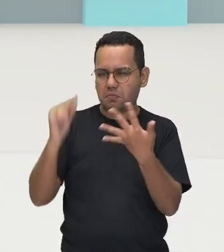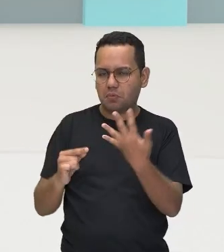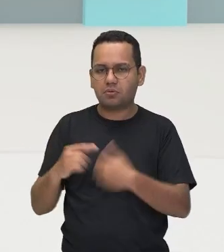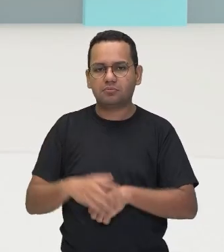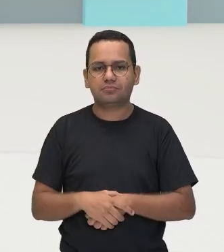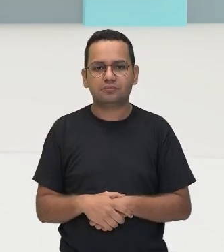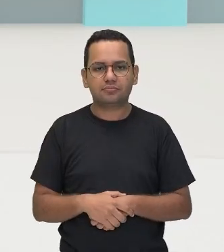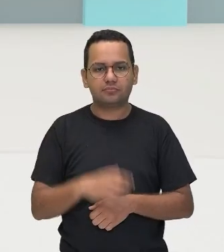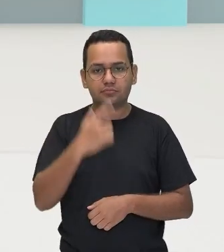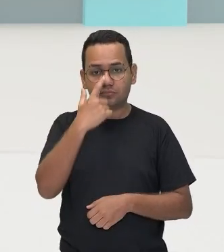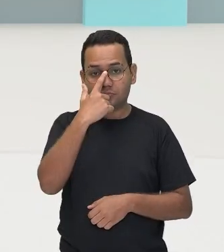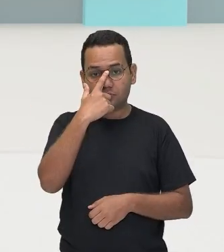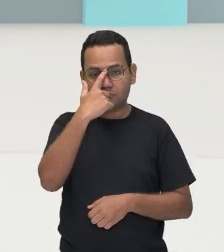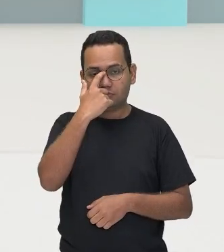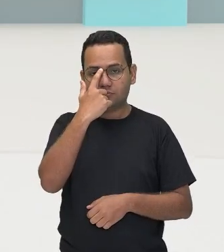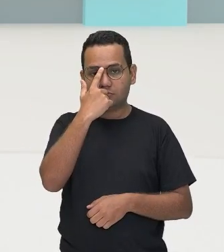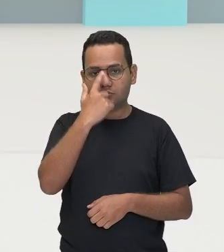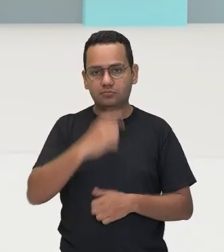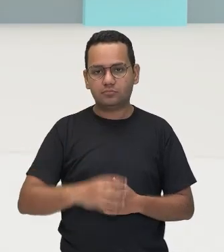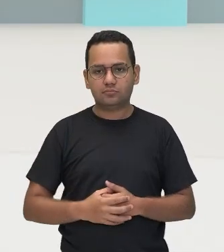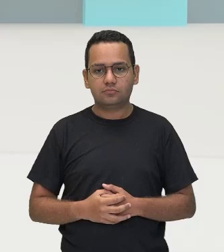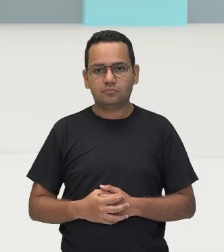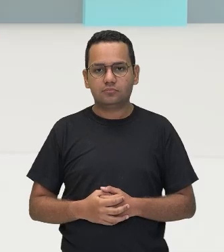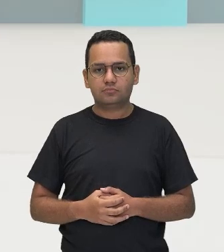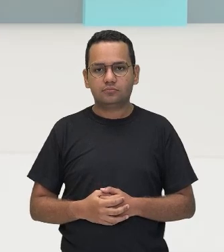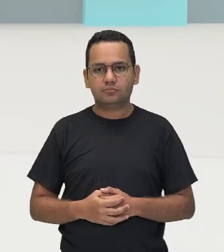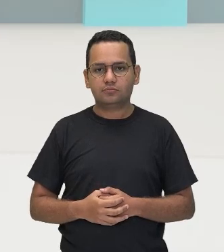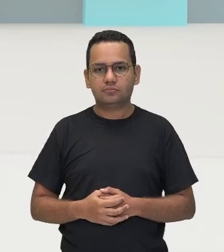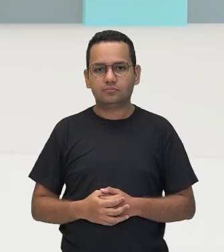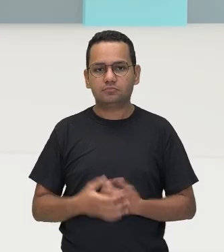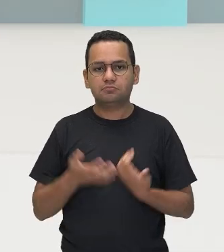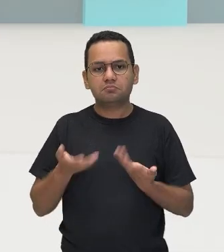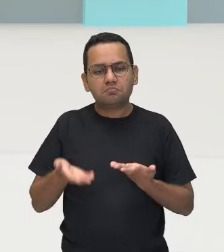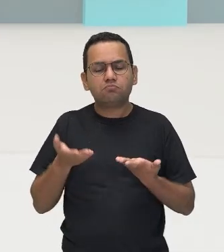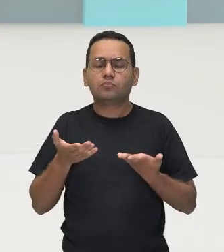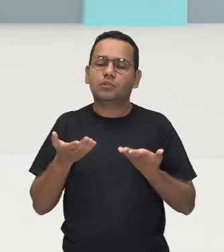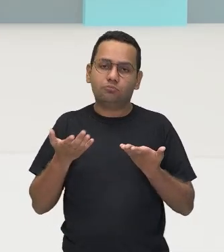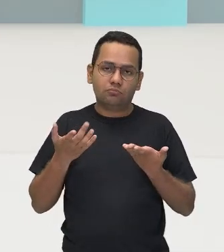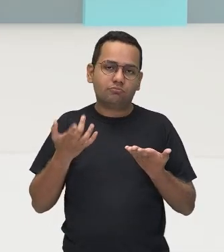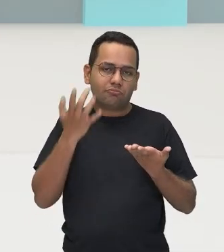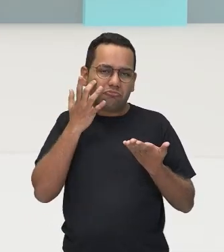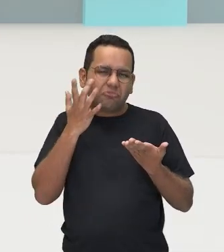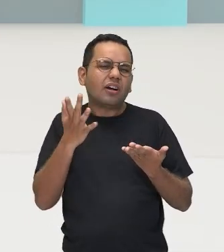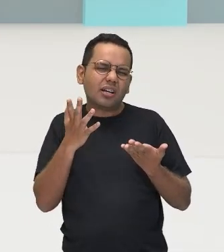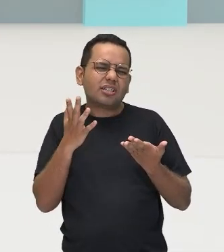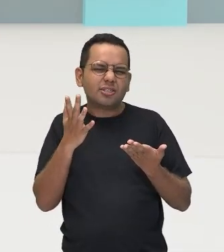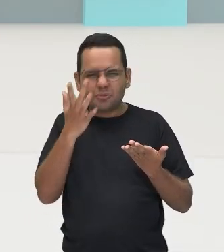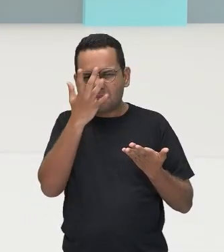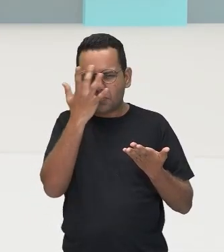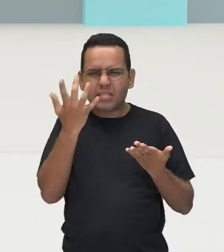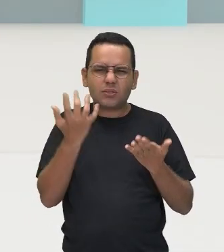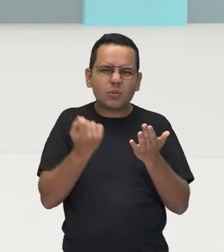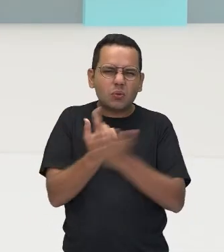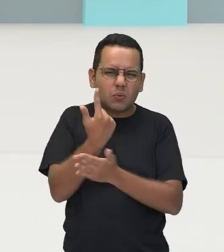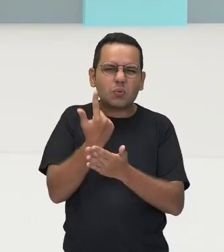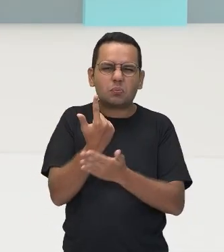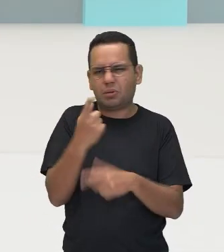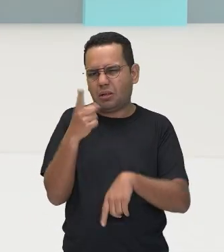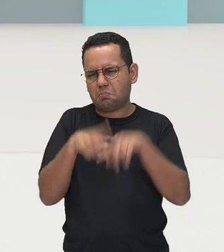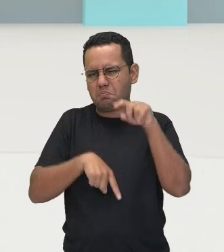falar rapidinho que já está terminando o nosso tempo. Um aí que hoje até que ficou mais fácil das pessoas terem quem tem um